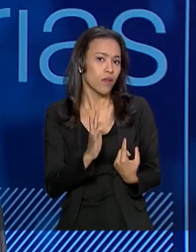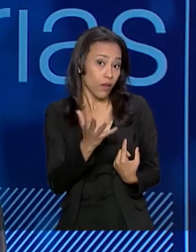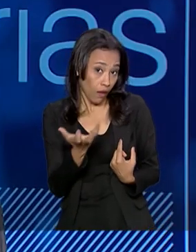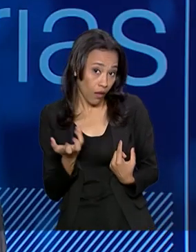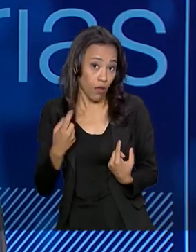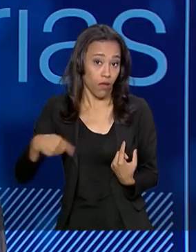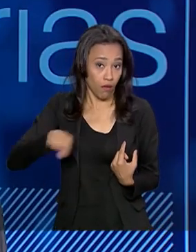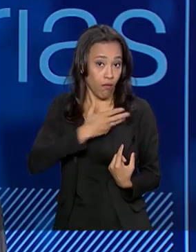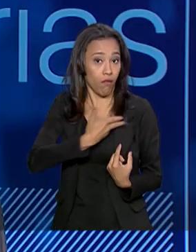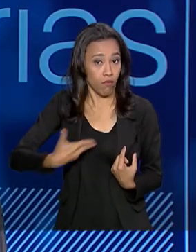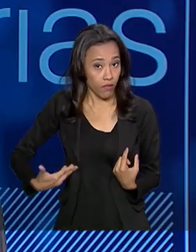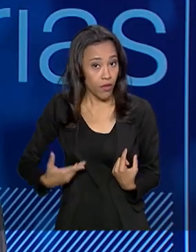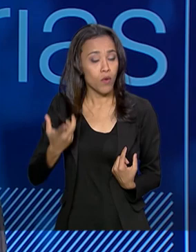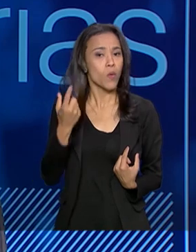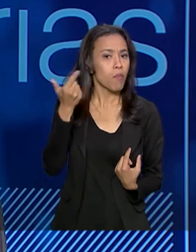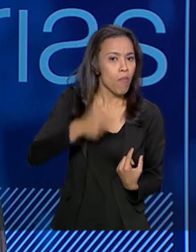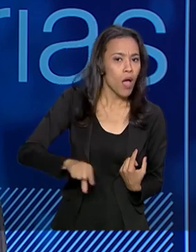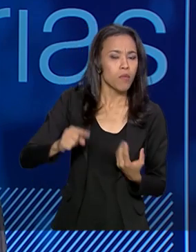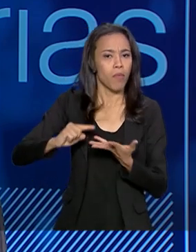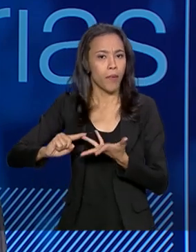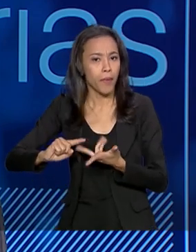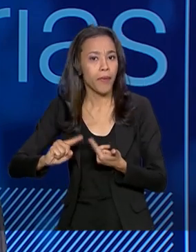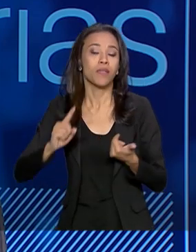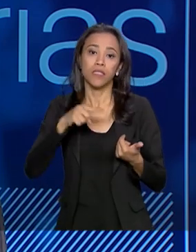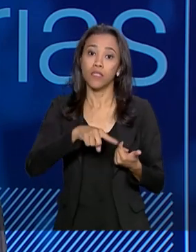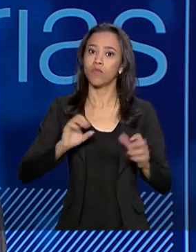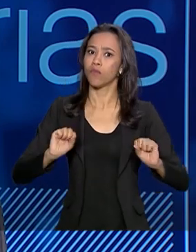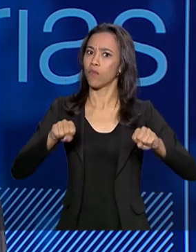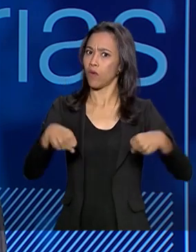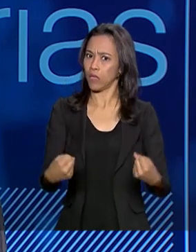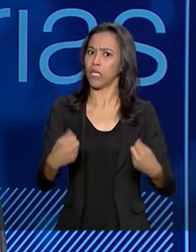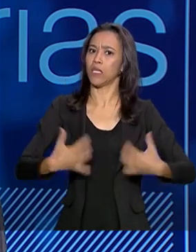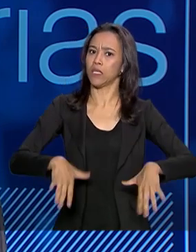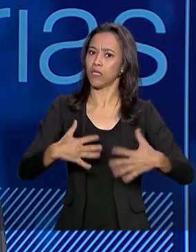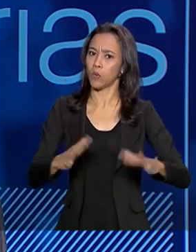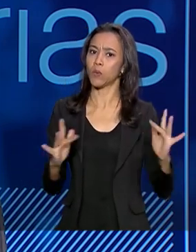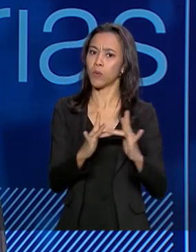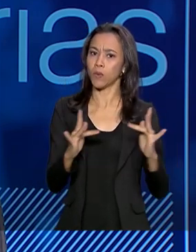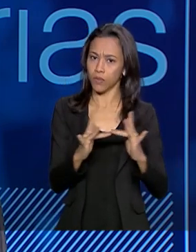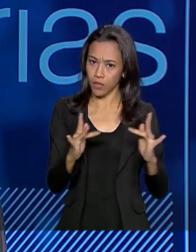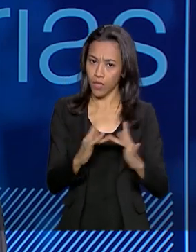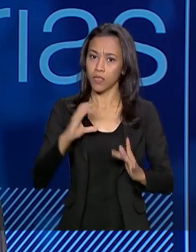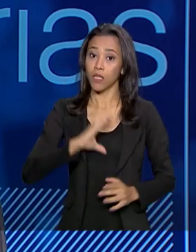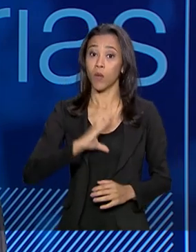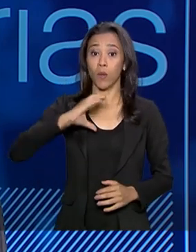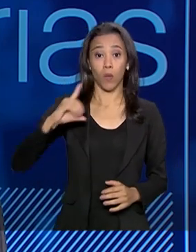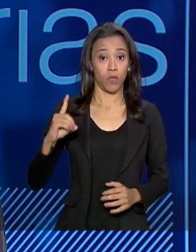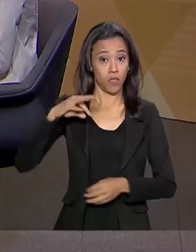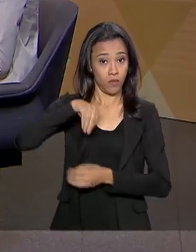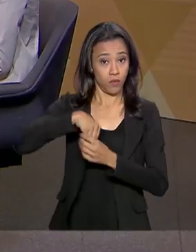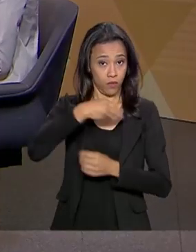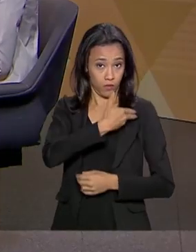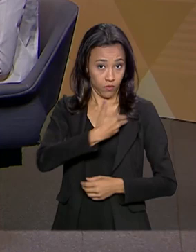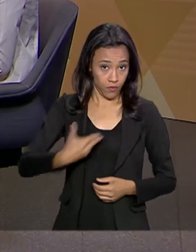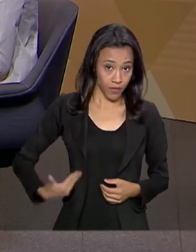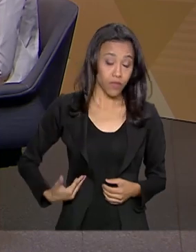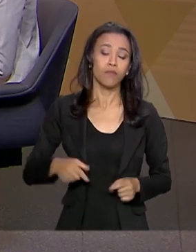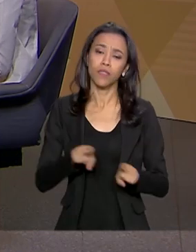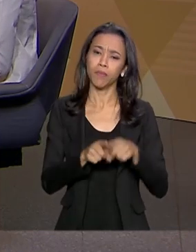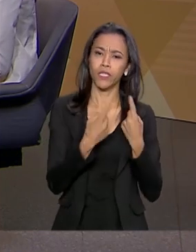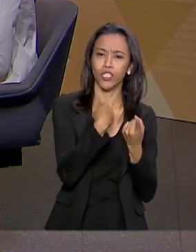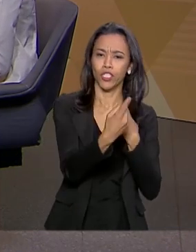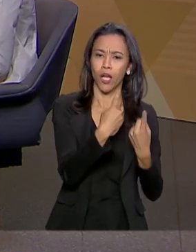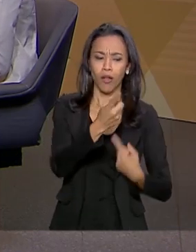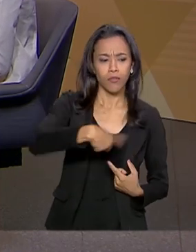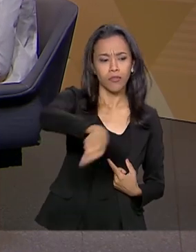a gente pretende ainda incluir na carteira, e isso fortalece muito o contato entre o governo, essa coordenação dentro do governo, e o diálogo com